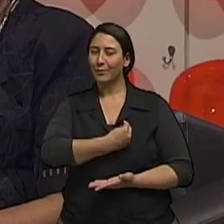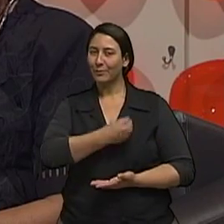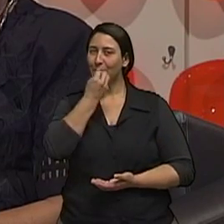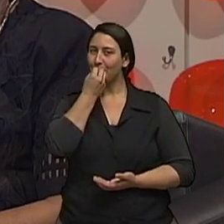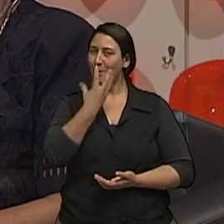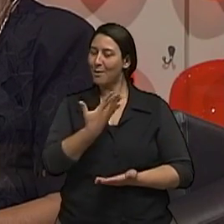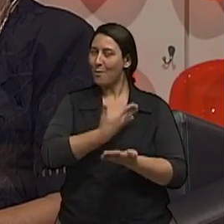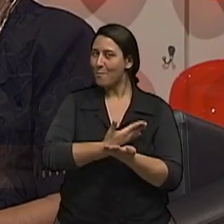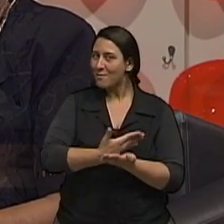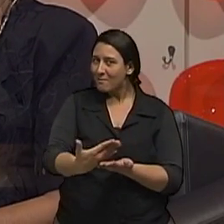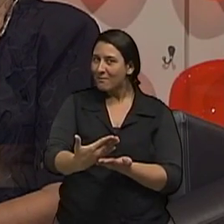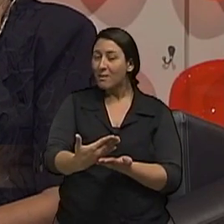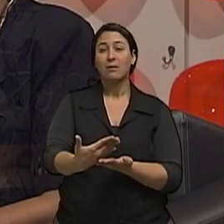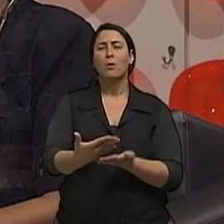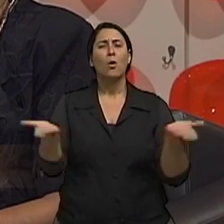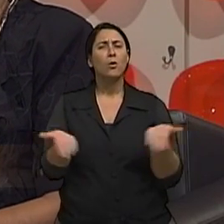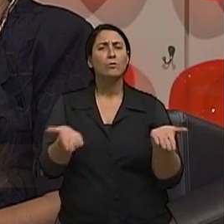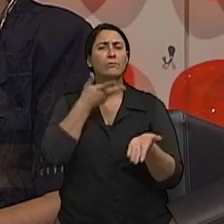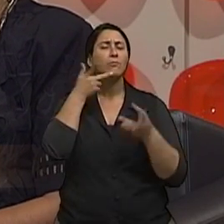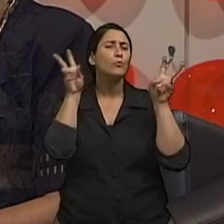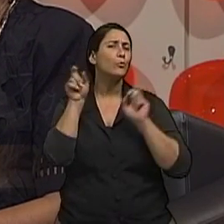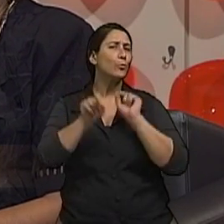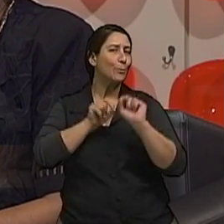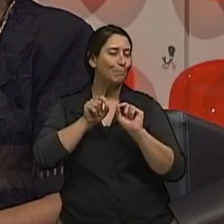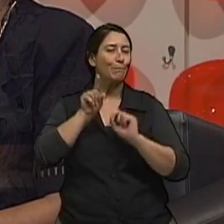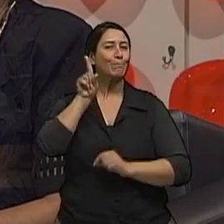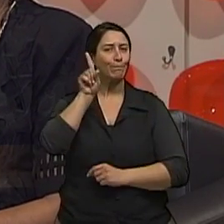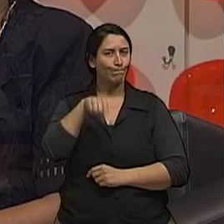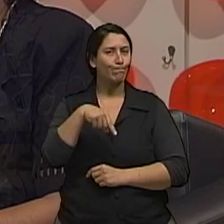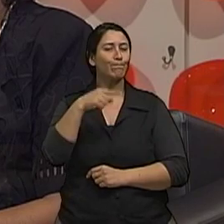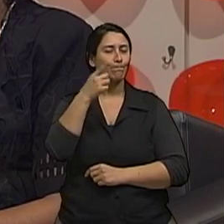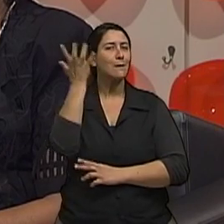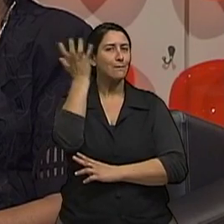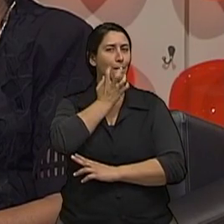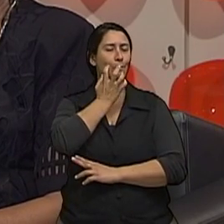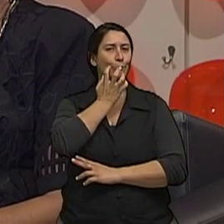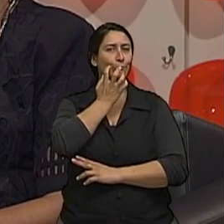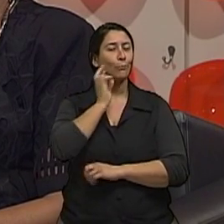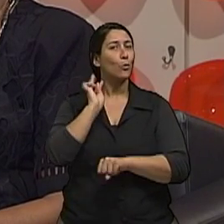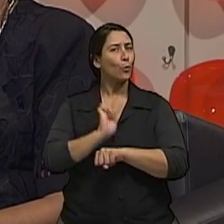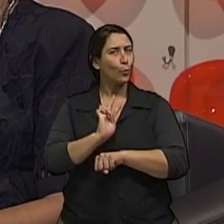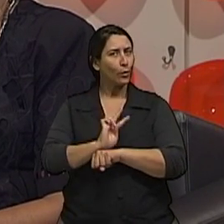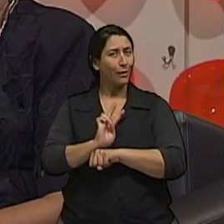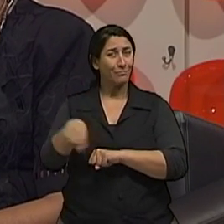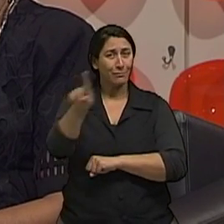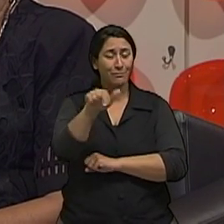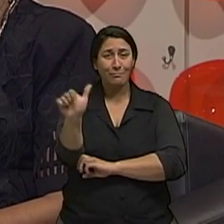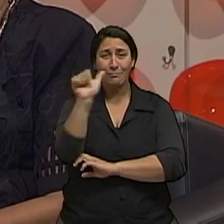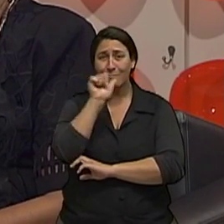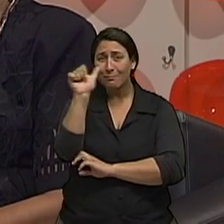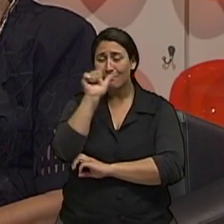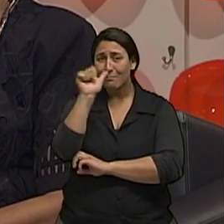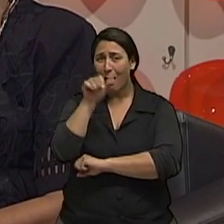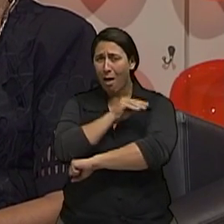Viva Bem está começando e hoje nós vamos falar de um assunto muito sério. Cuidado, ingerir álcool diariamente